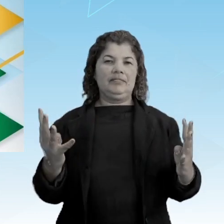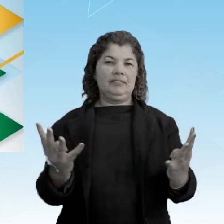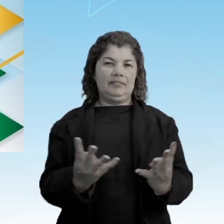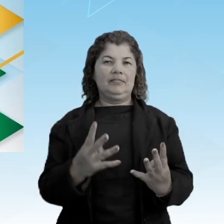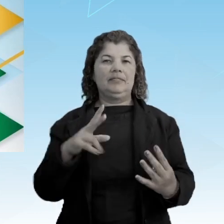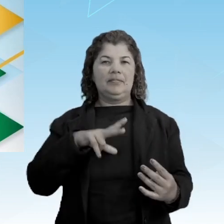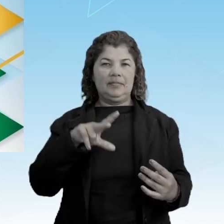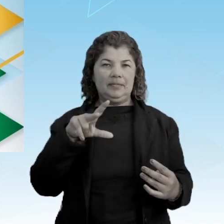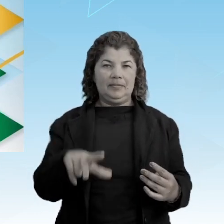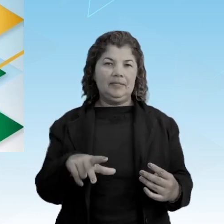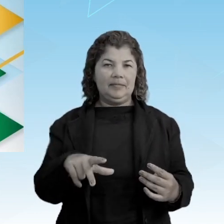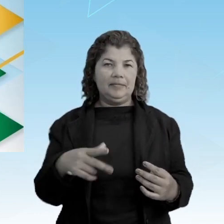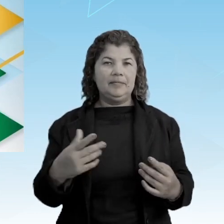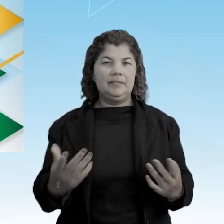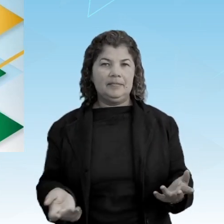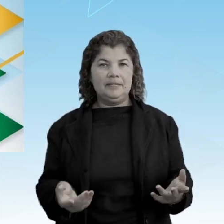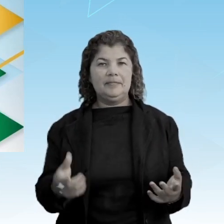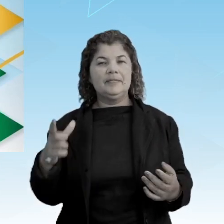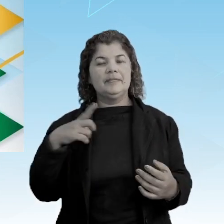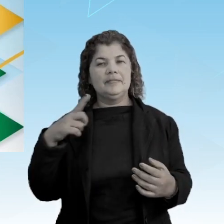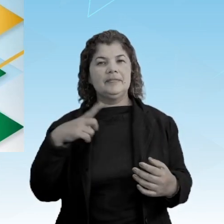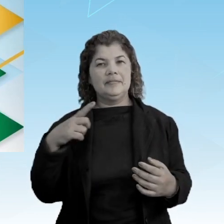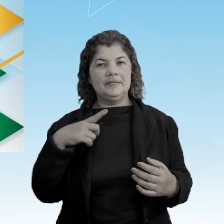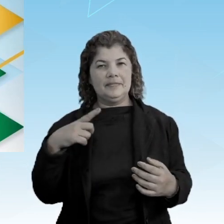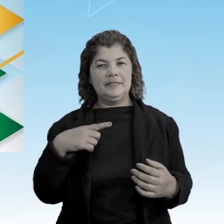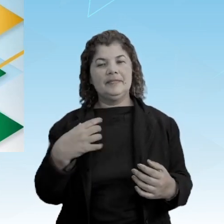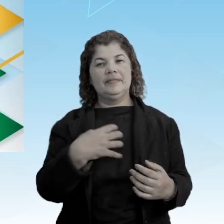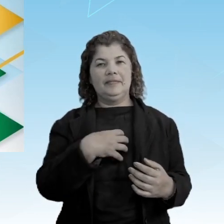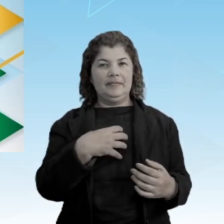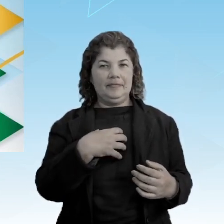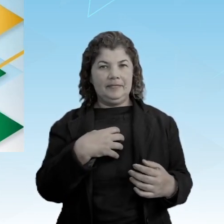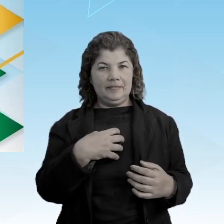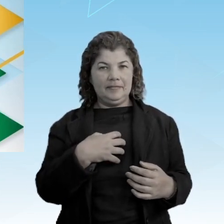portuguesas que estavam em Salvador.